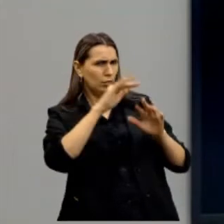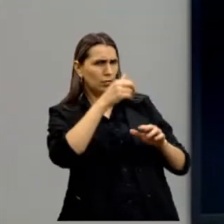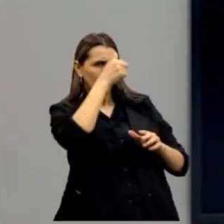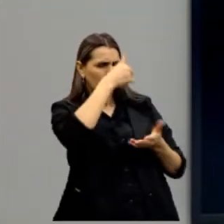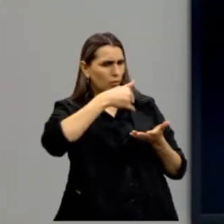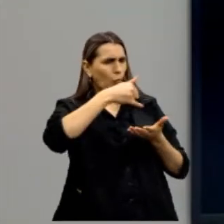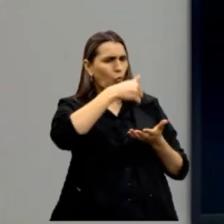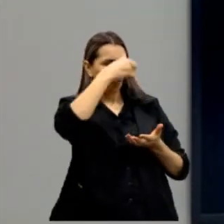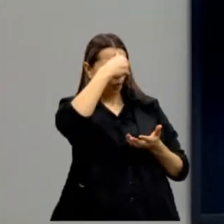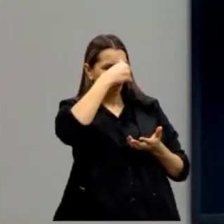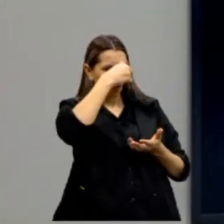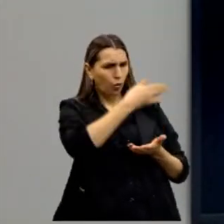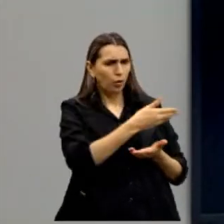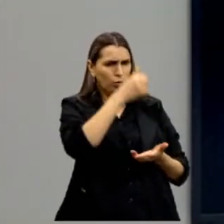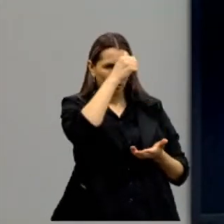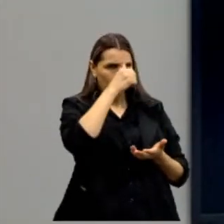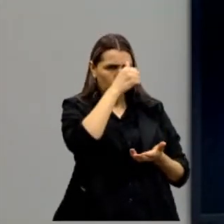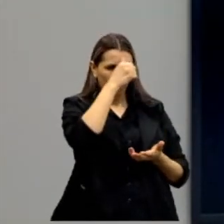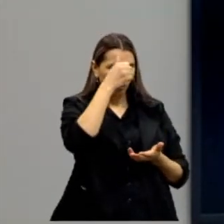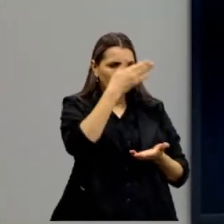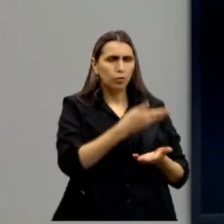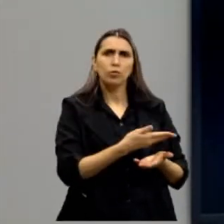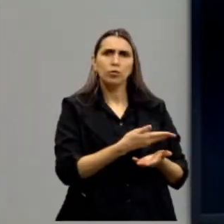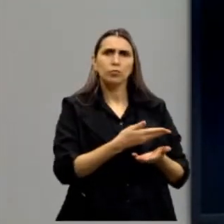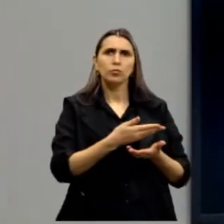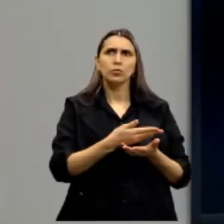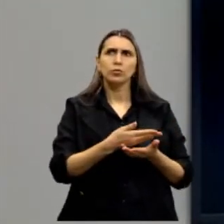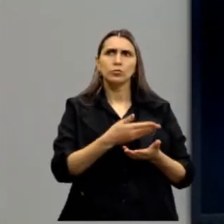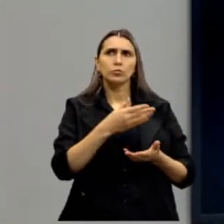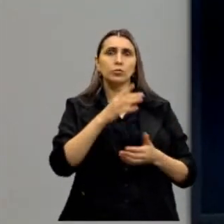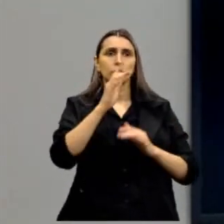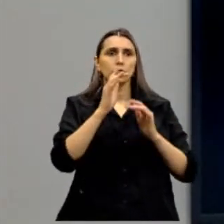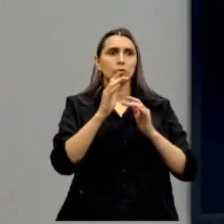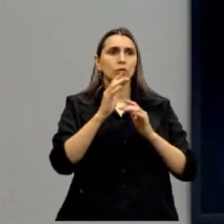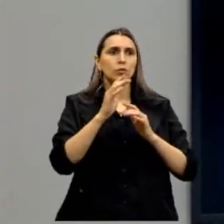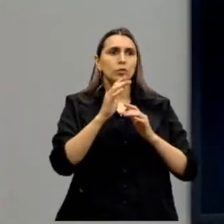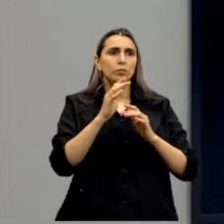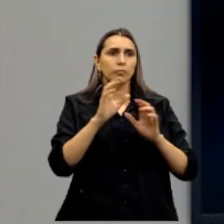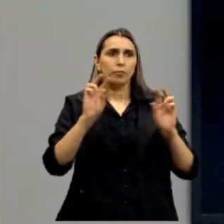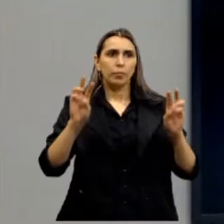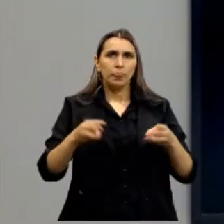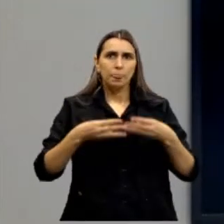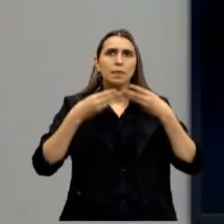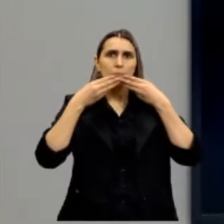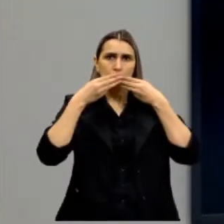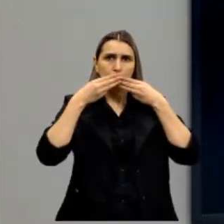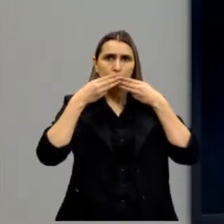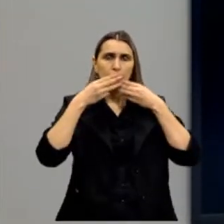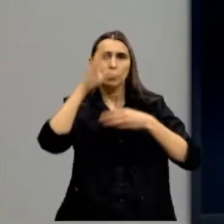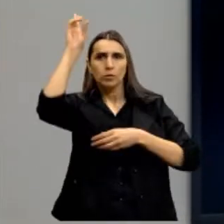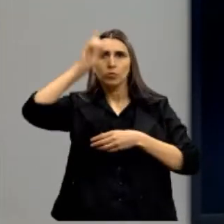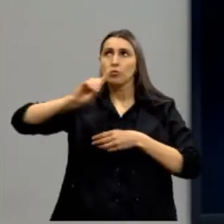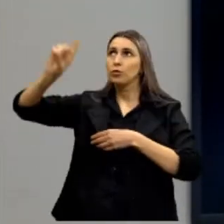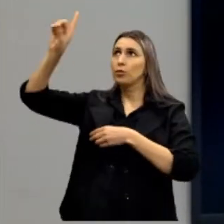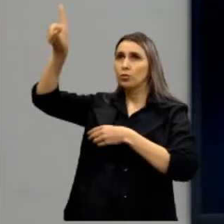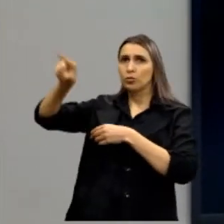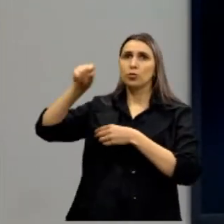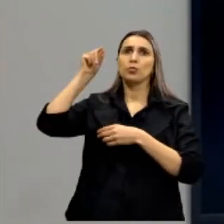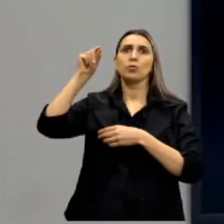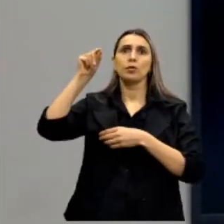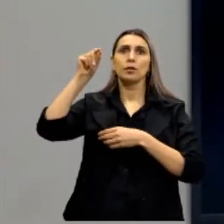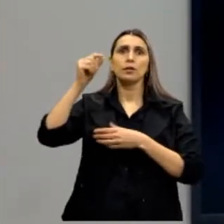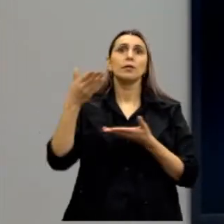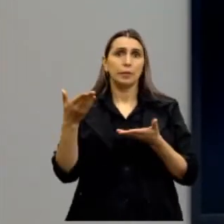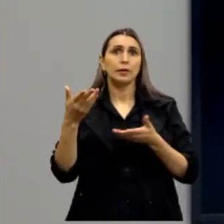então essa é inspirada aí nos preceitos do judaísmo, de Deus escolher, aqui também a visão de Tomás de Aquino está